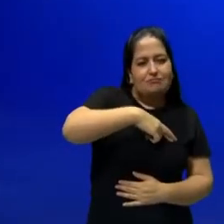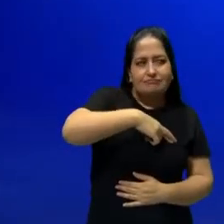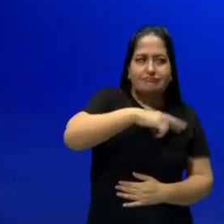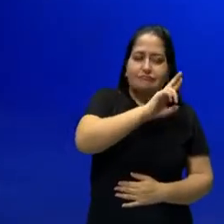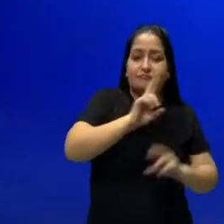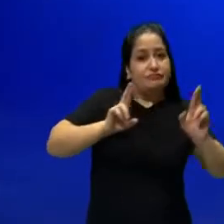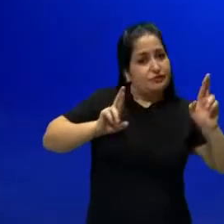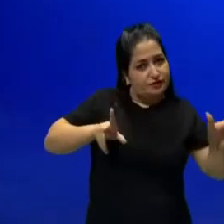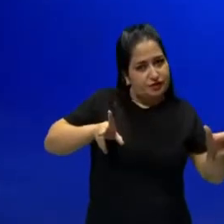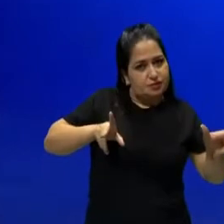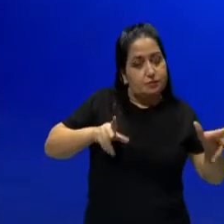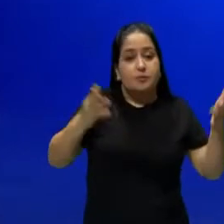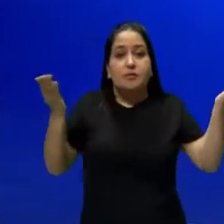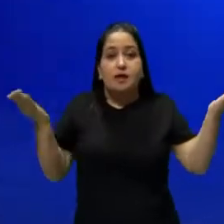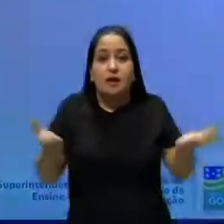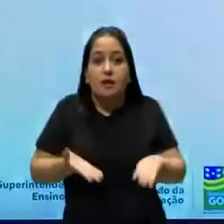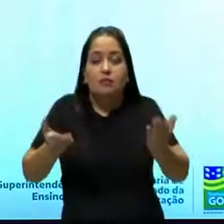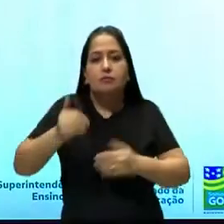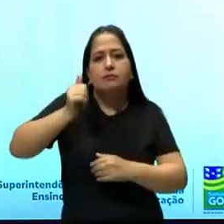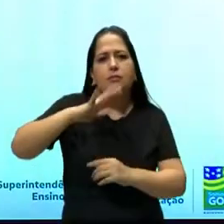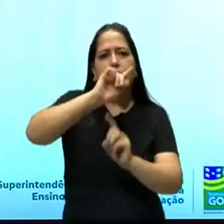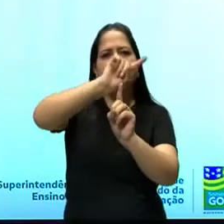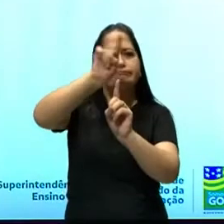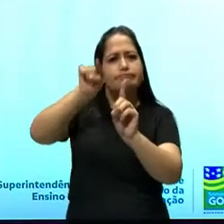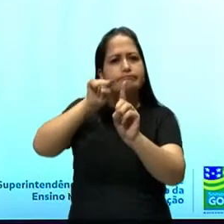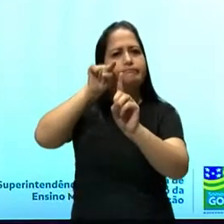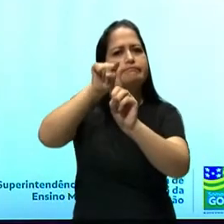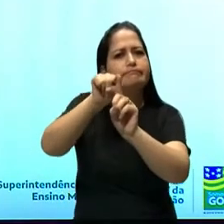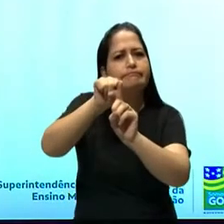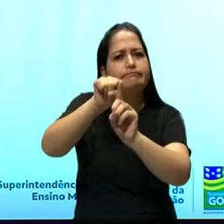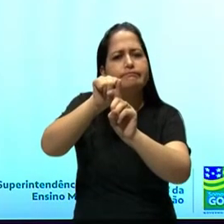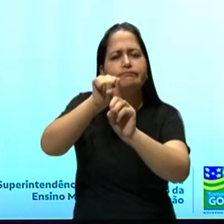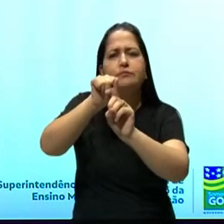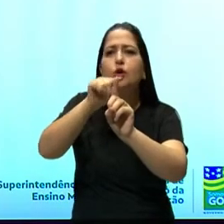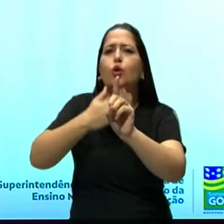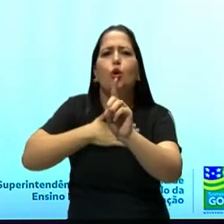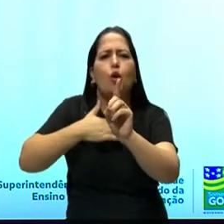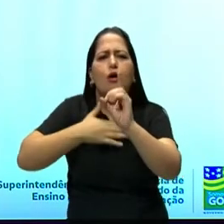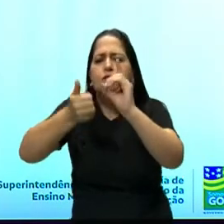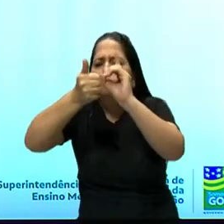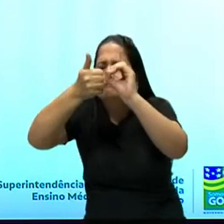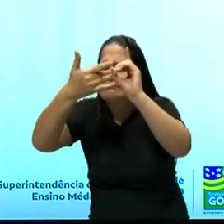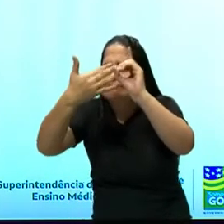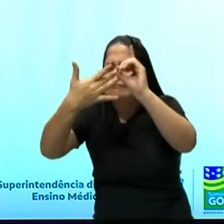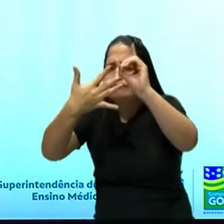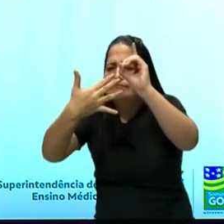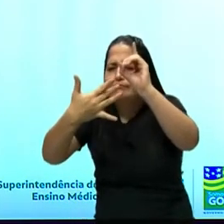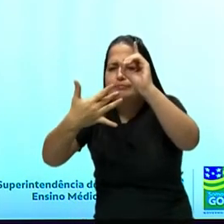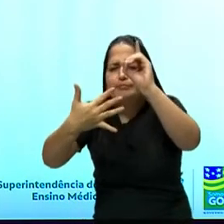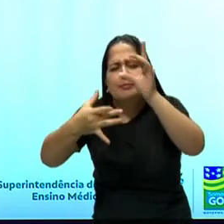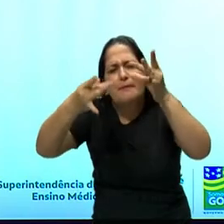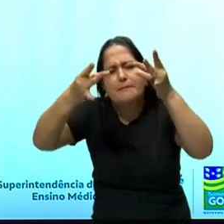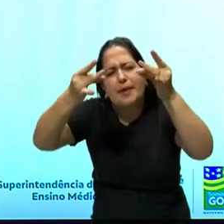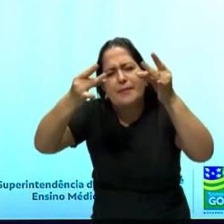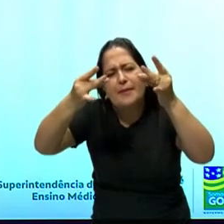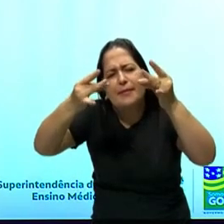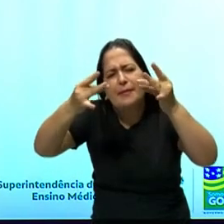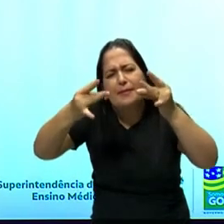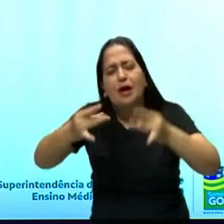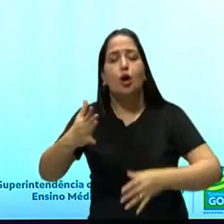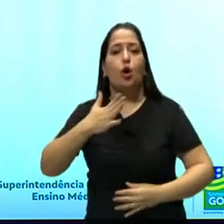focar no objetivismo. Vamos apreciar descrições literárias bem detalhadas.